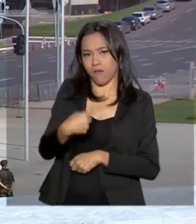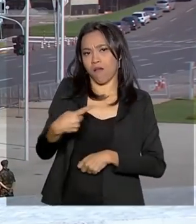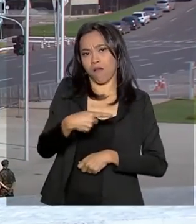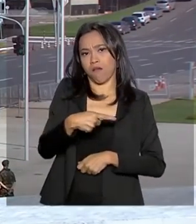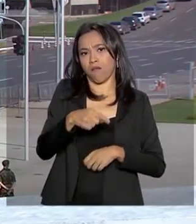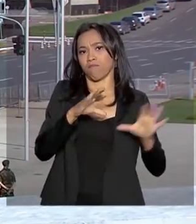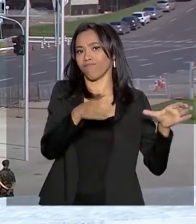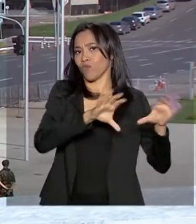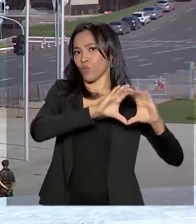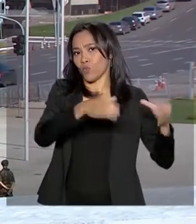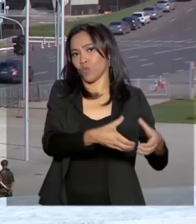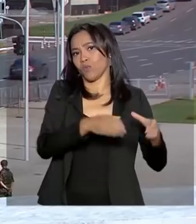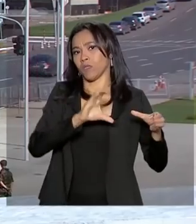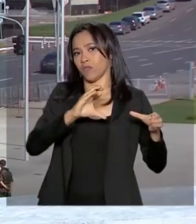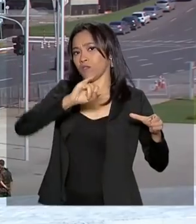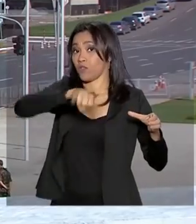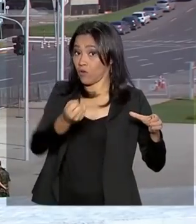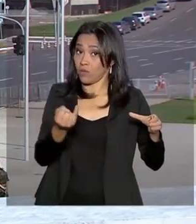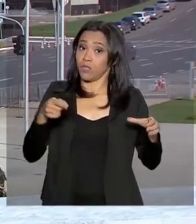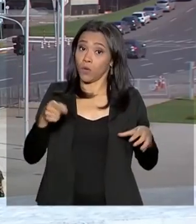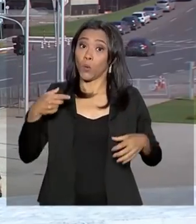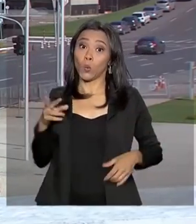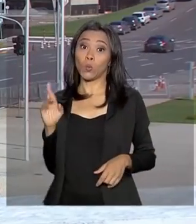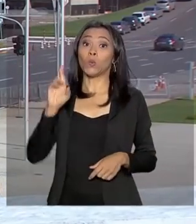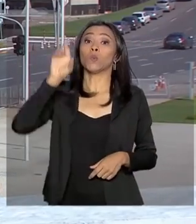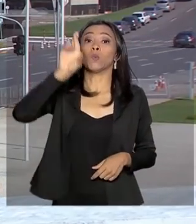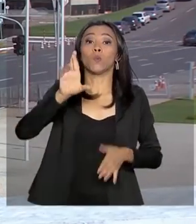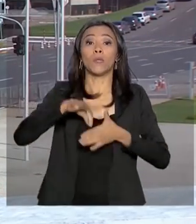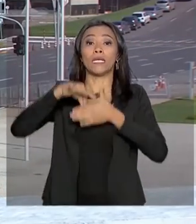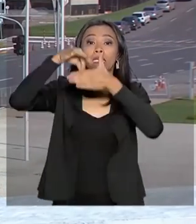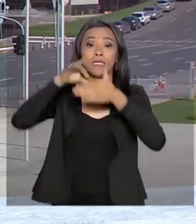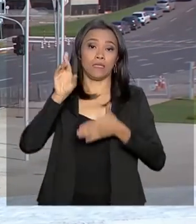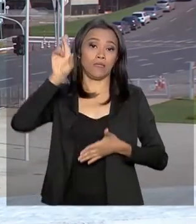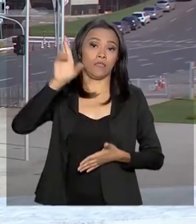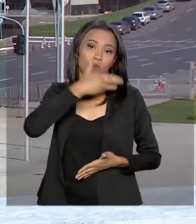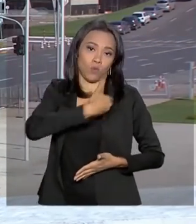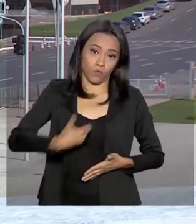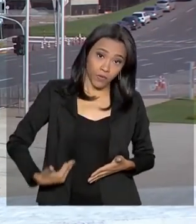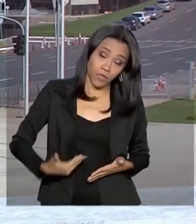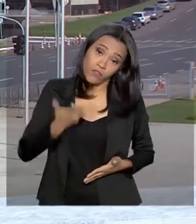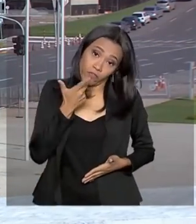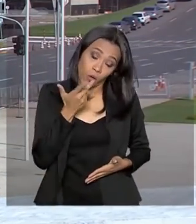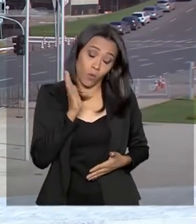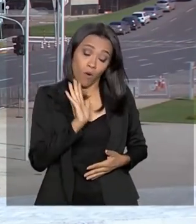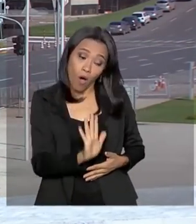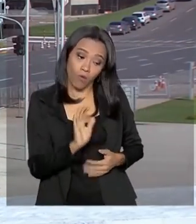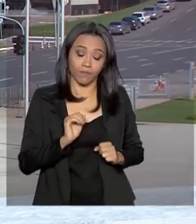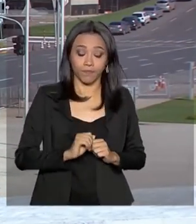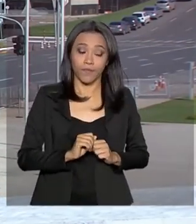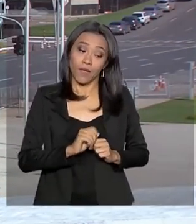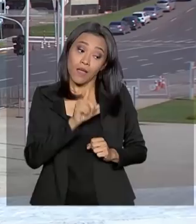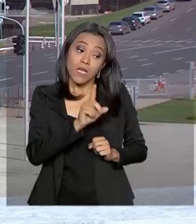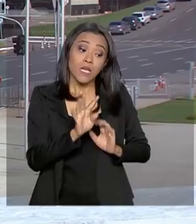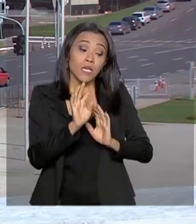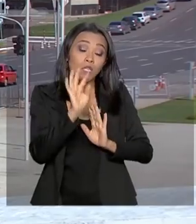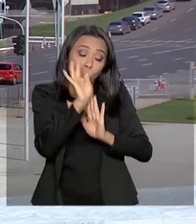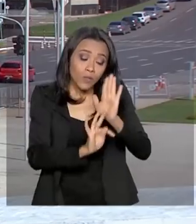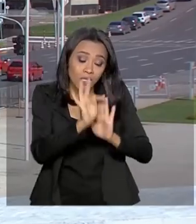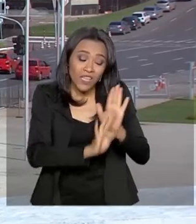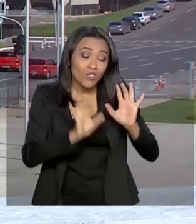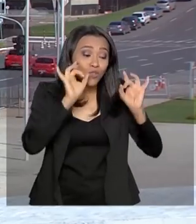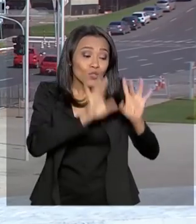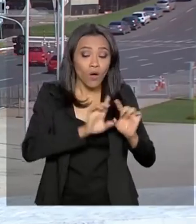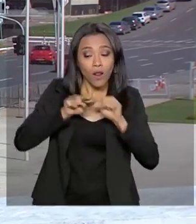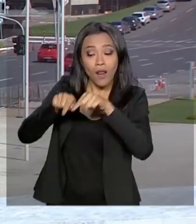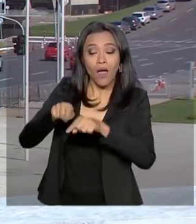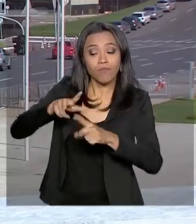aprovação da matéria. O líder do governo, o major Vitor Hugo, disse que a intenção inicial era mexer nesse texto só na comissão especial,